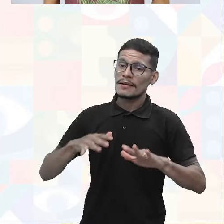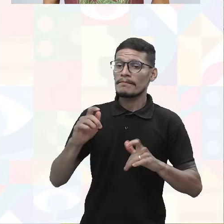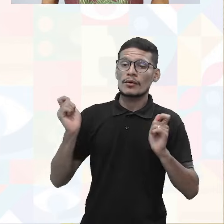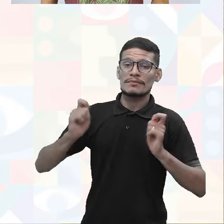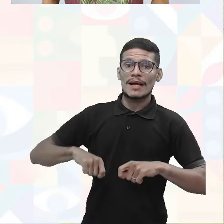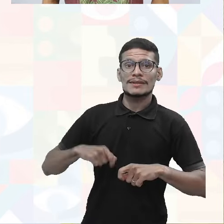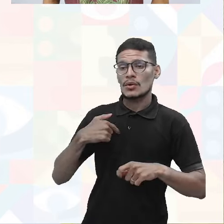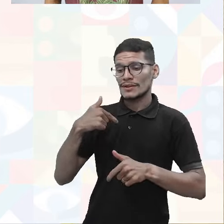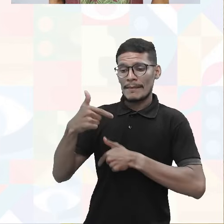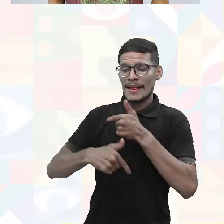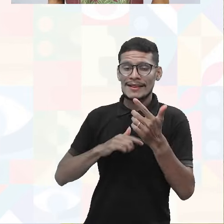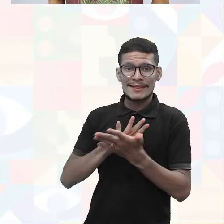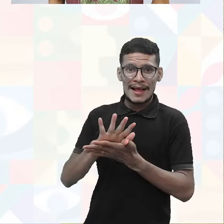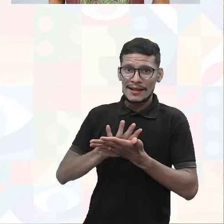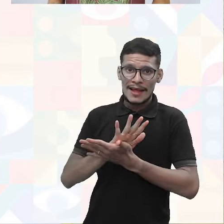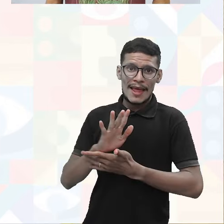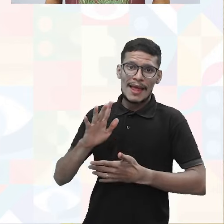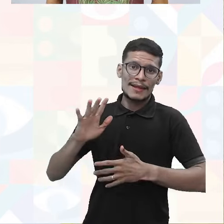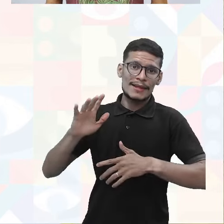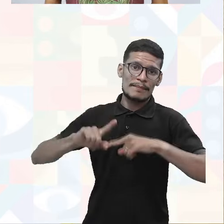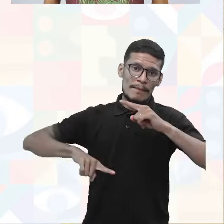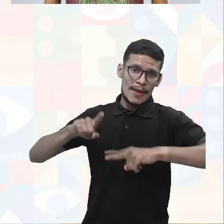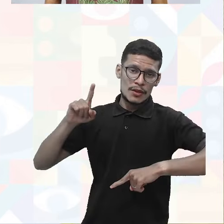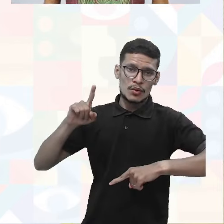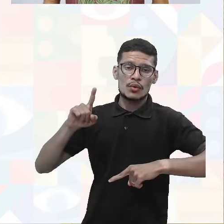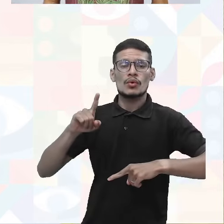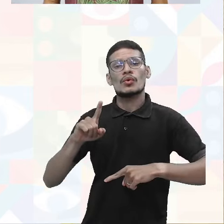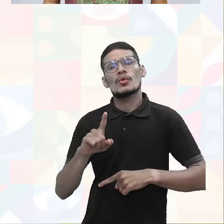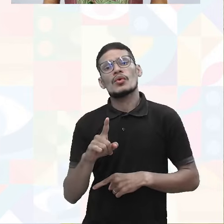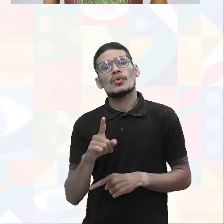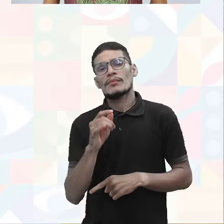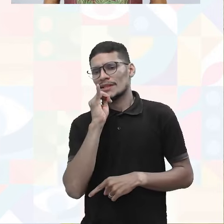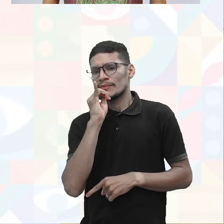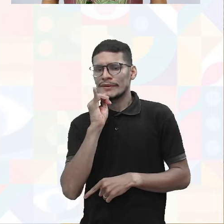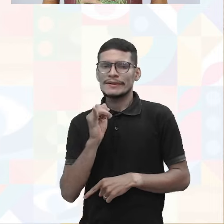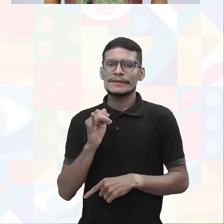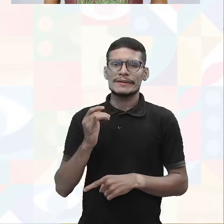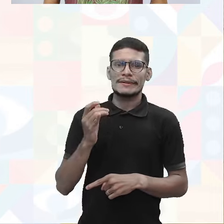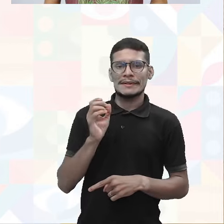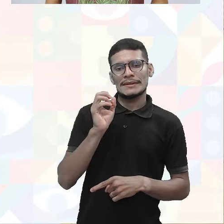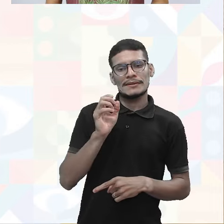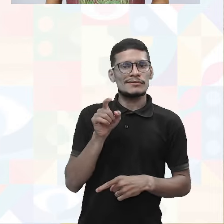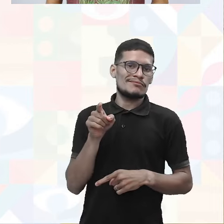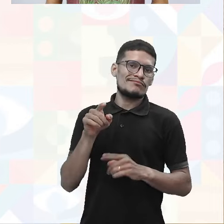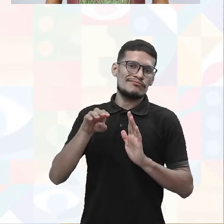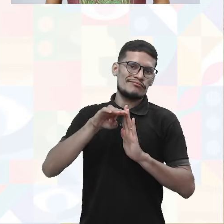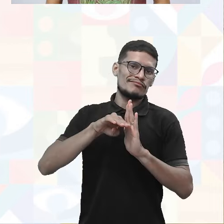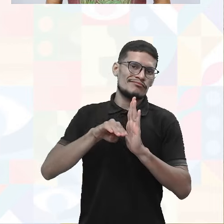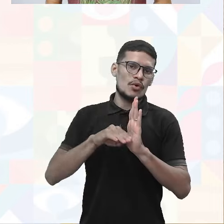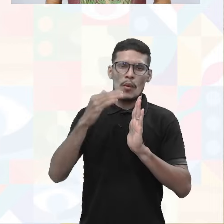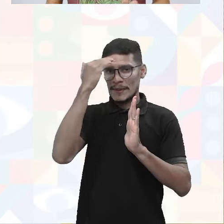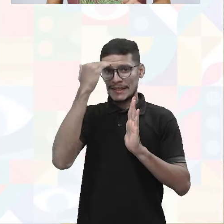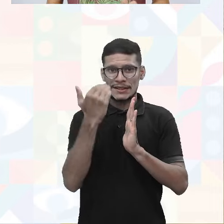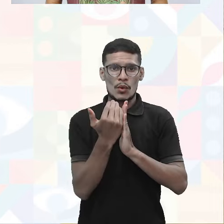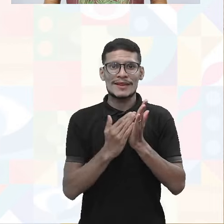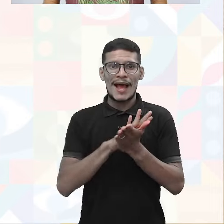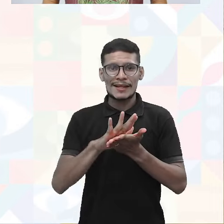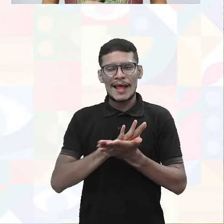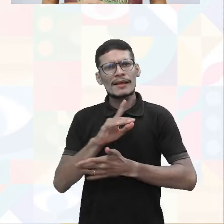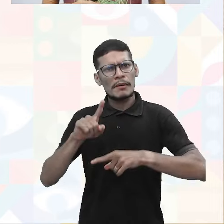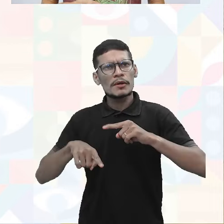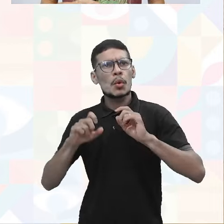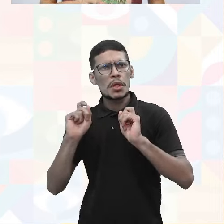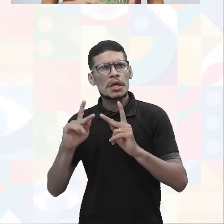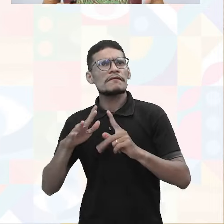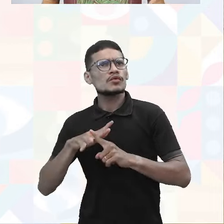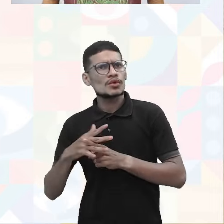trabalhar ou utilizar um equipamento, parcialmente, como alguma parte daquilo não foi obedecido, talvez, ah, o equipamento está funcionando, mas está